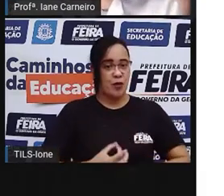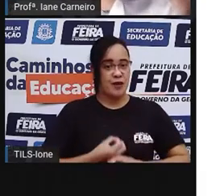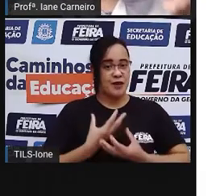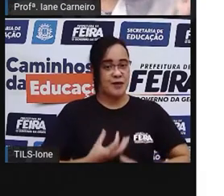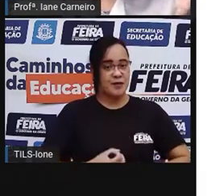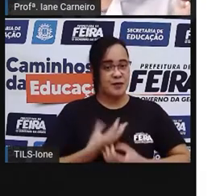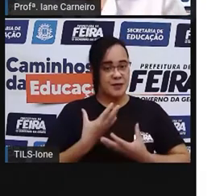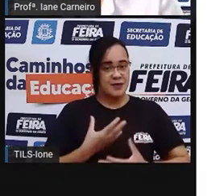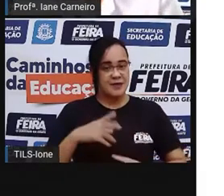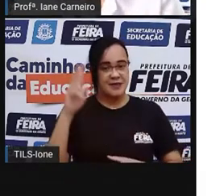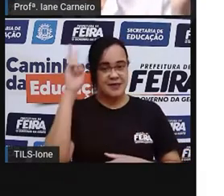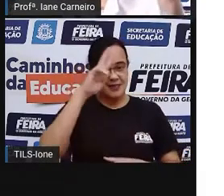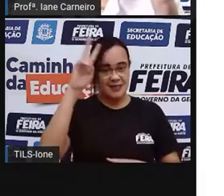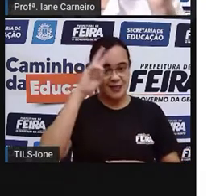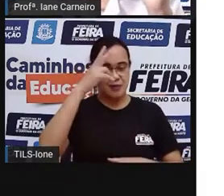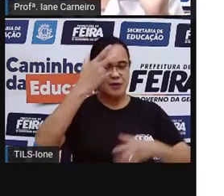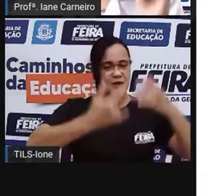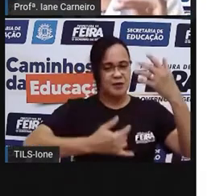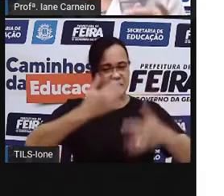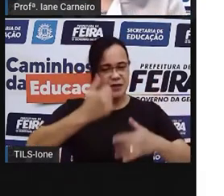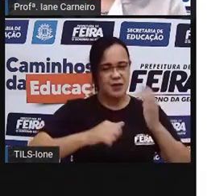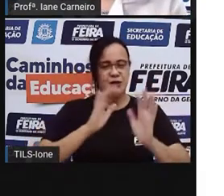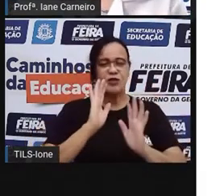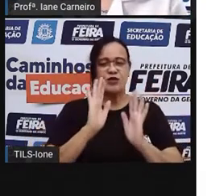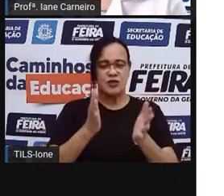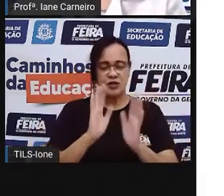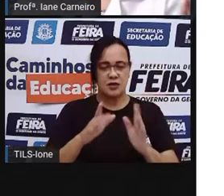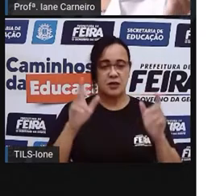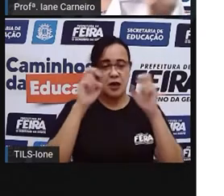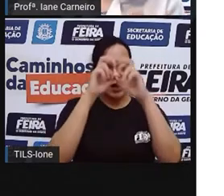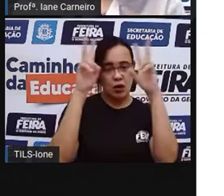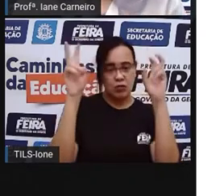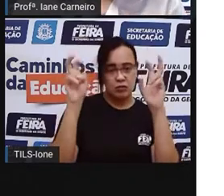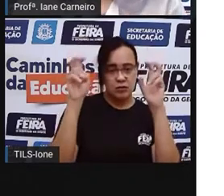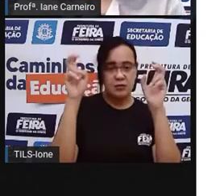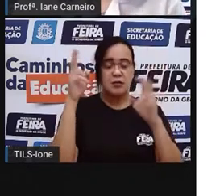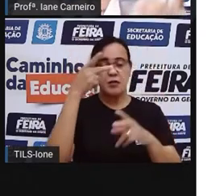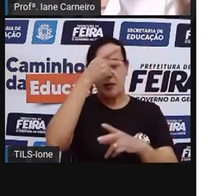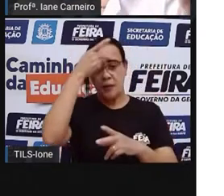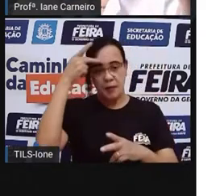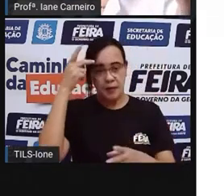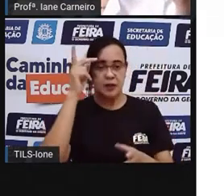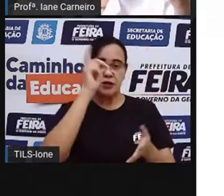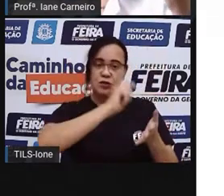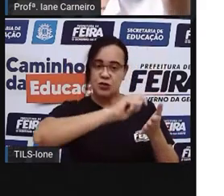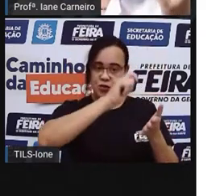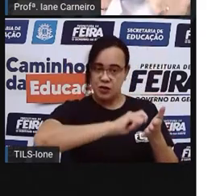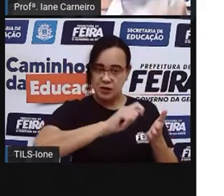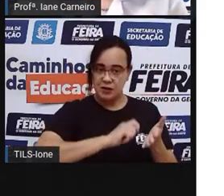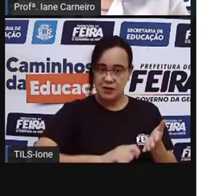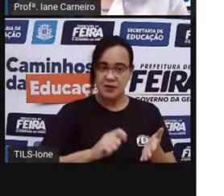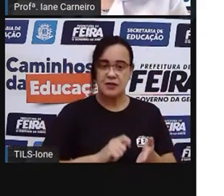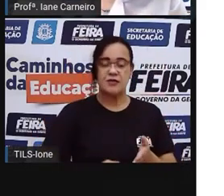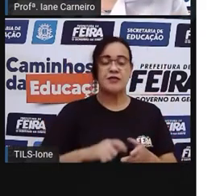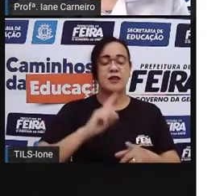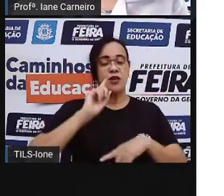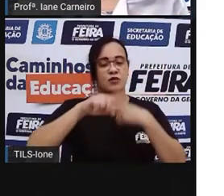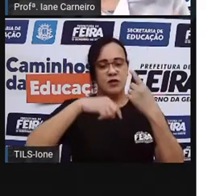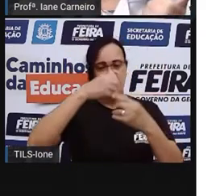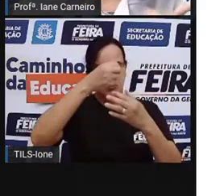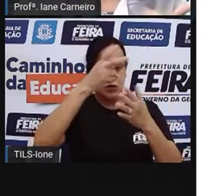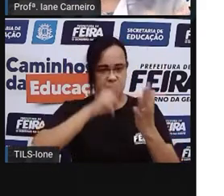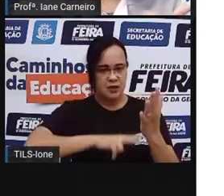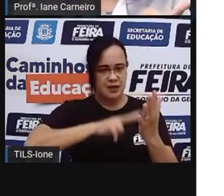como a Paula já explicou para vocês, a gente lê o título do poema, o autor do poema, e a gente vai lendo todo isso, certo?